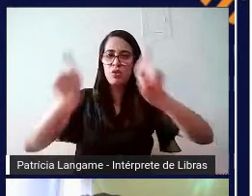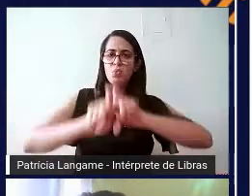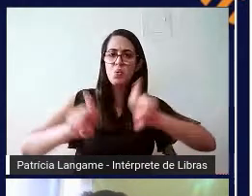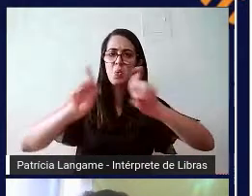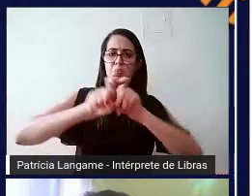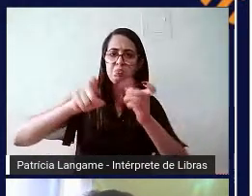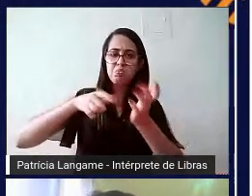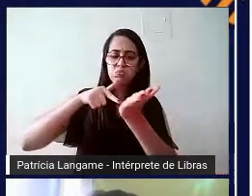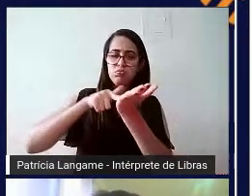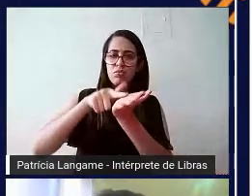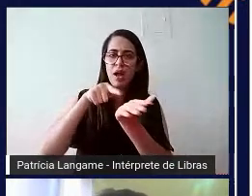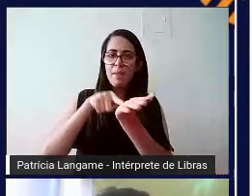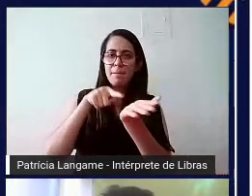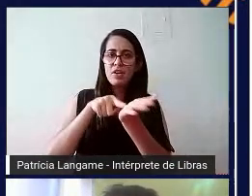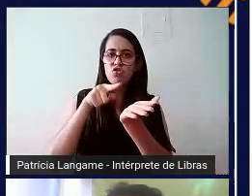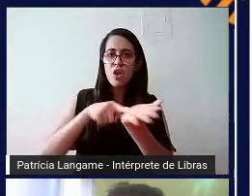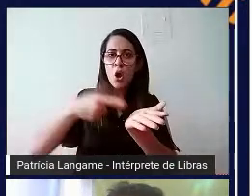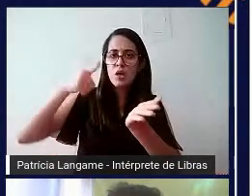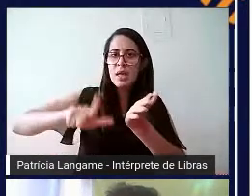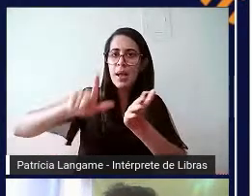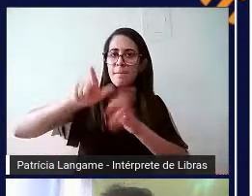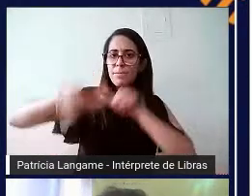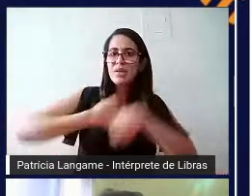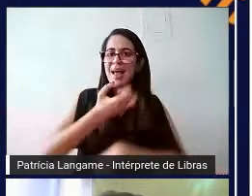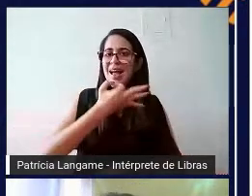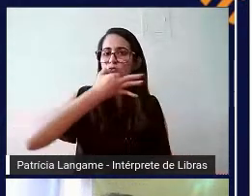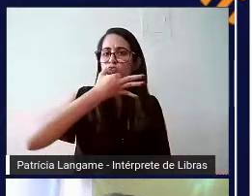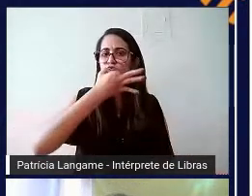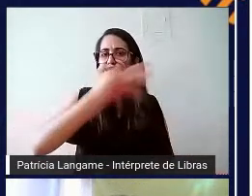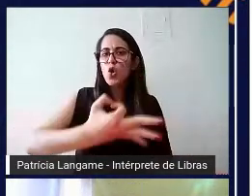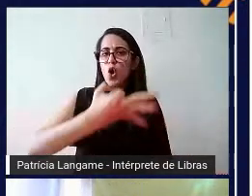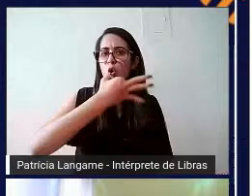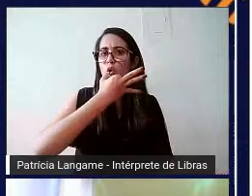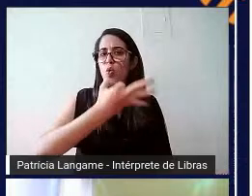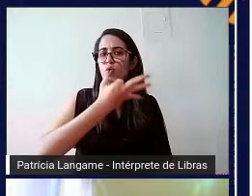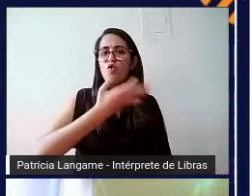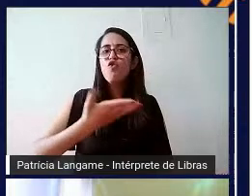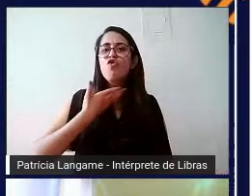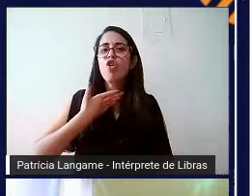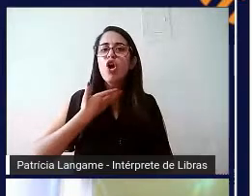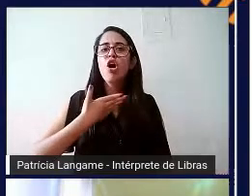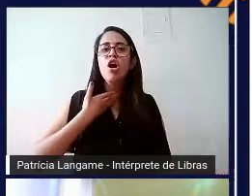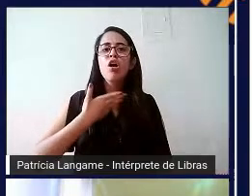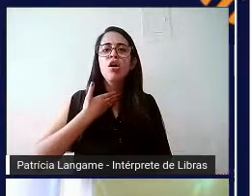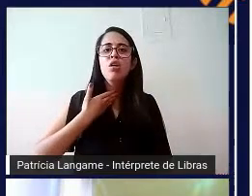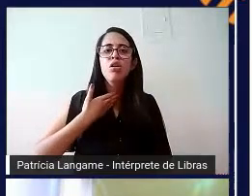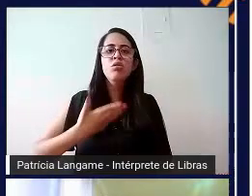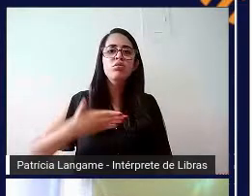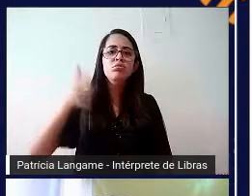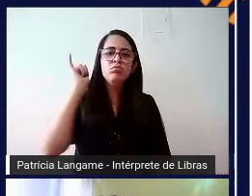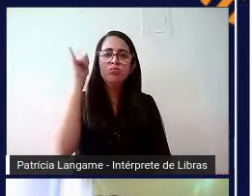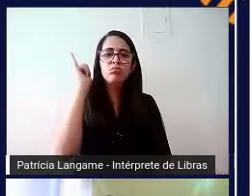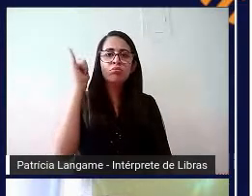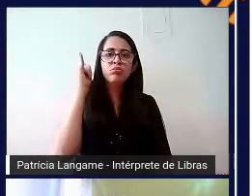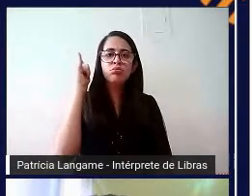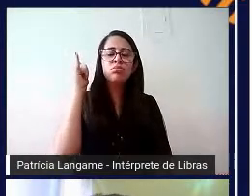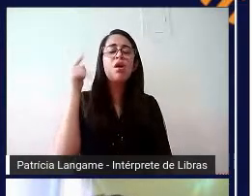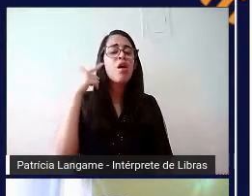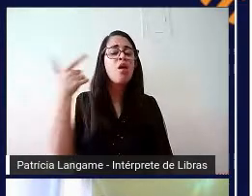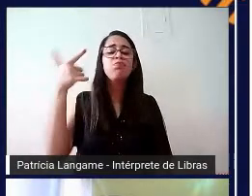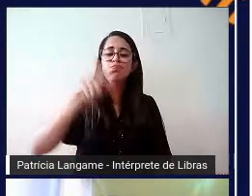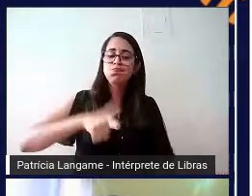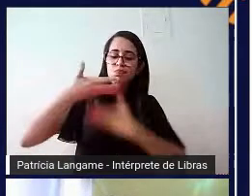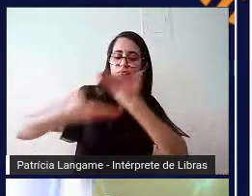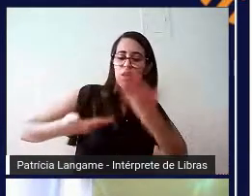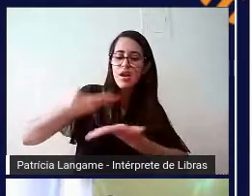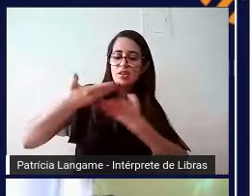modo que estes se tornem audíveis por meio de um sintetizador de voz. Então, a gente pode dizer que eles interagem com